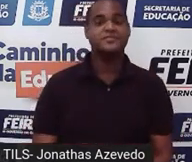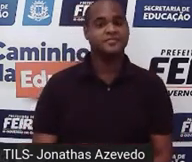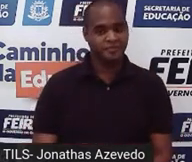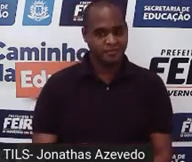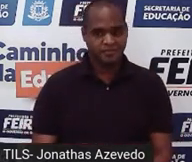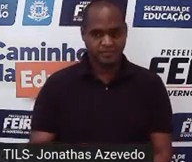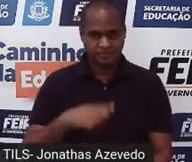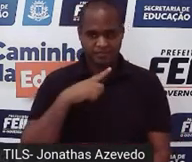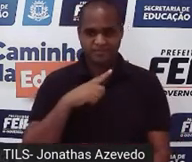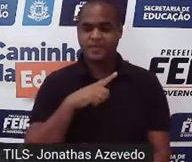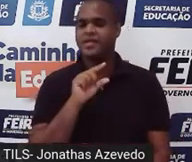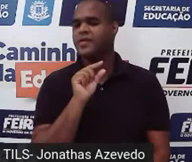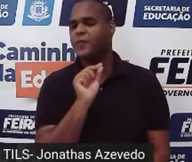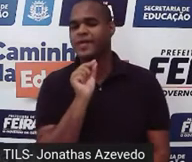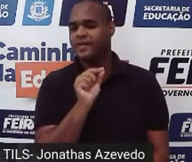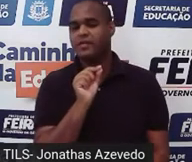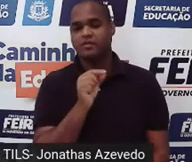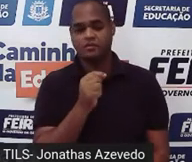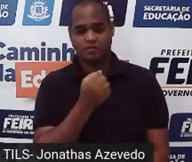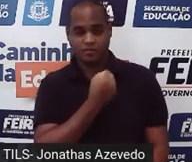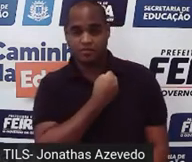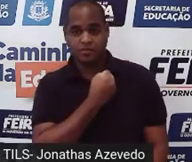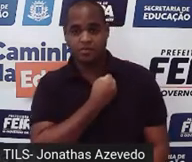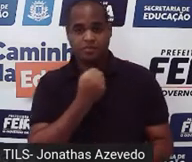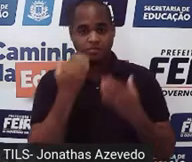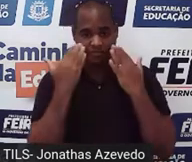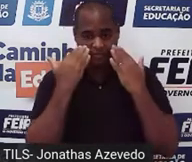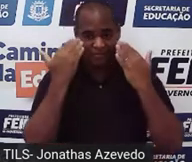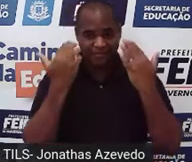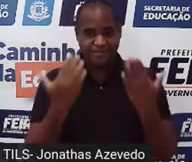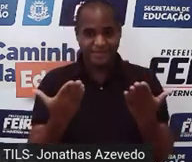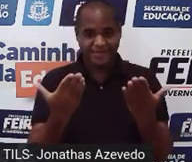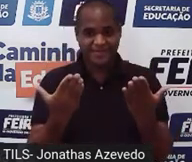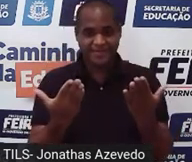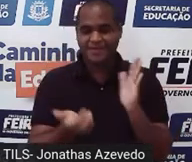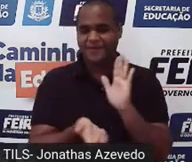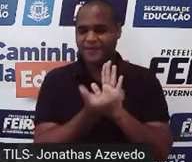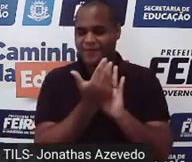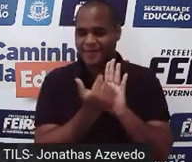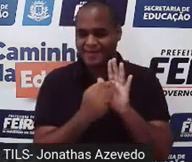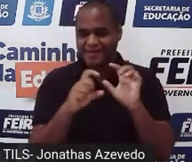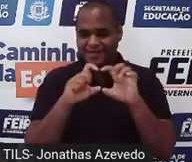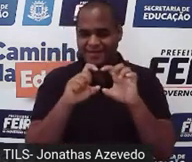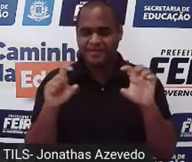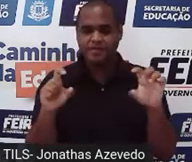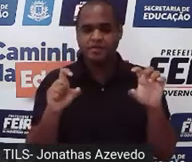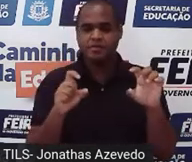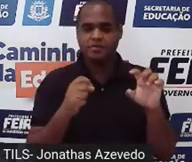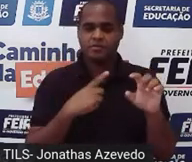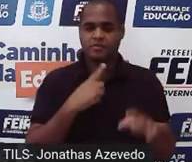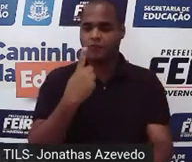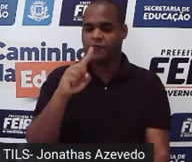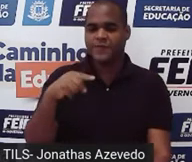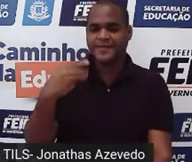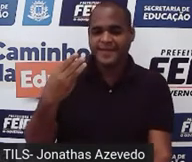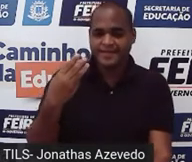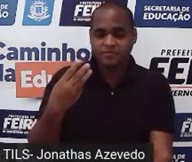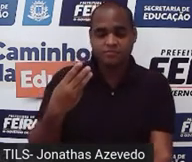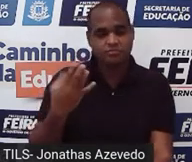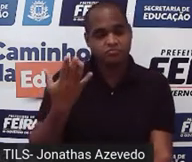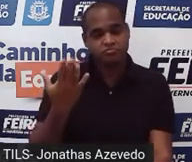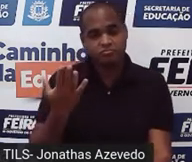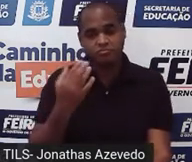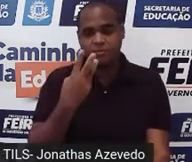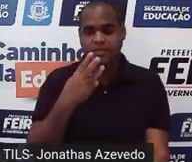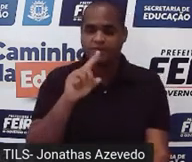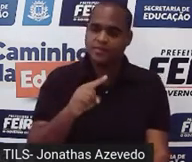decimal que representa a figura. É o número 1,3? É o